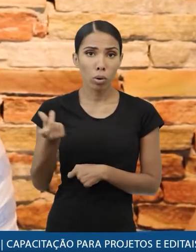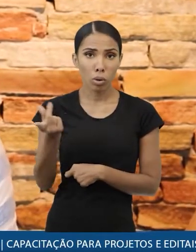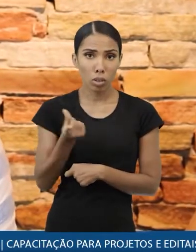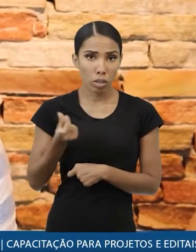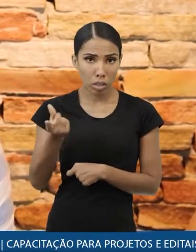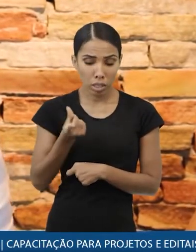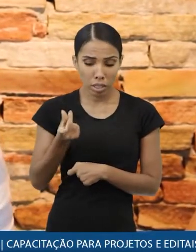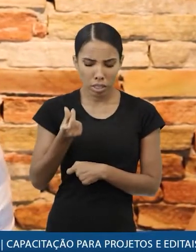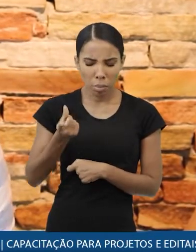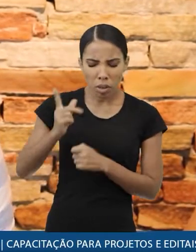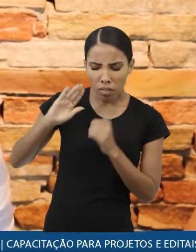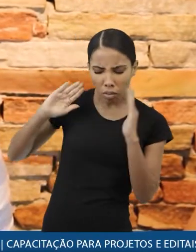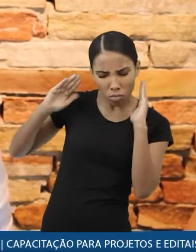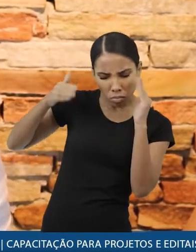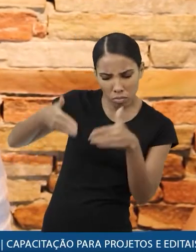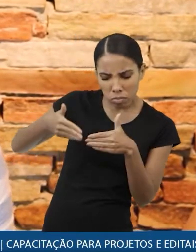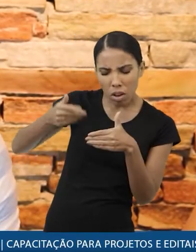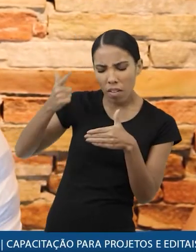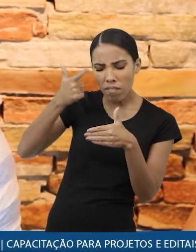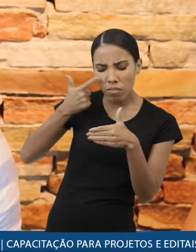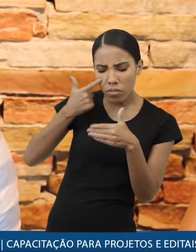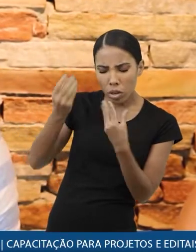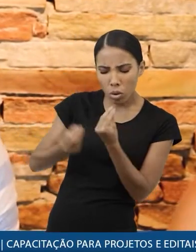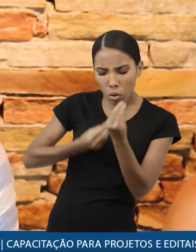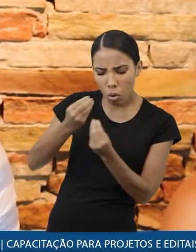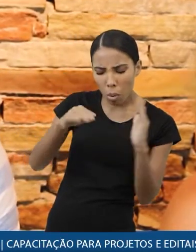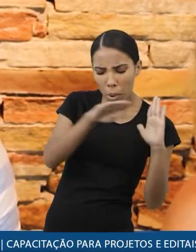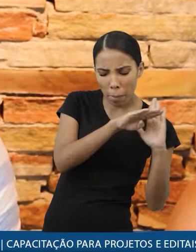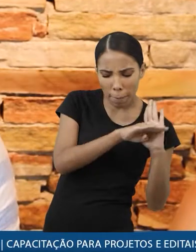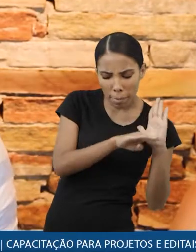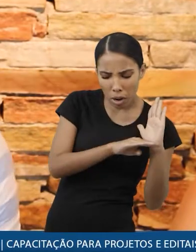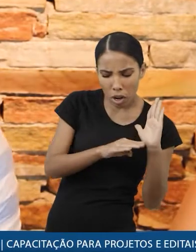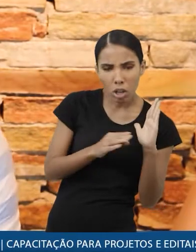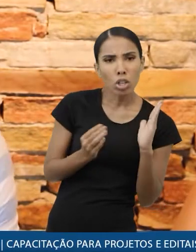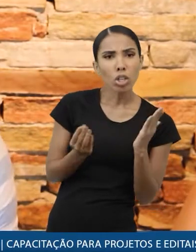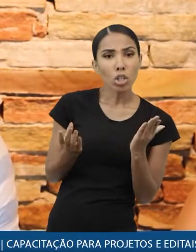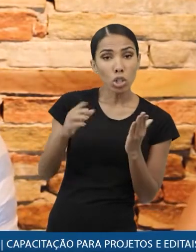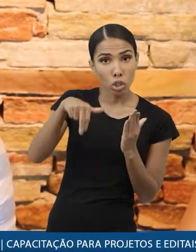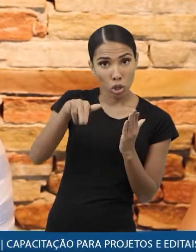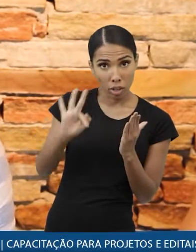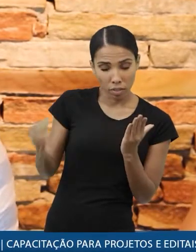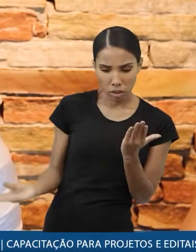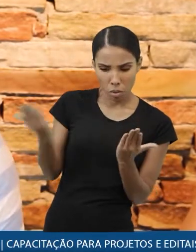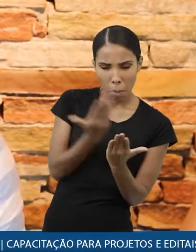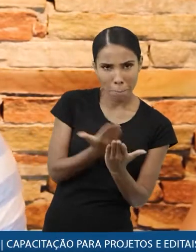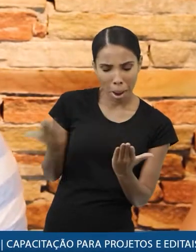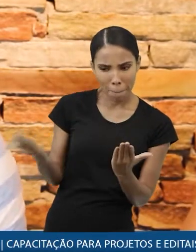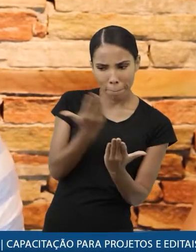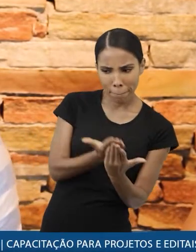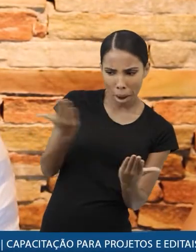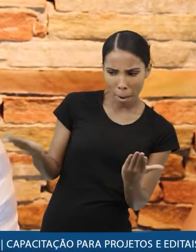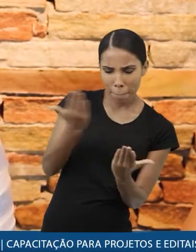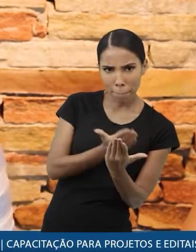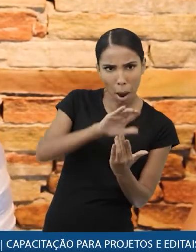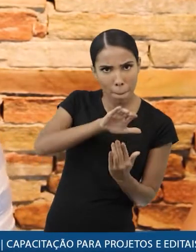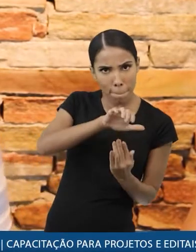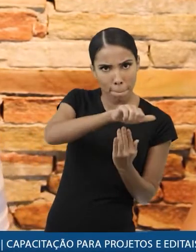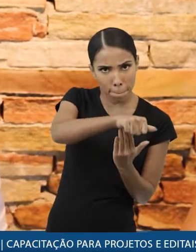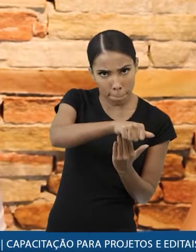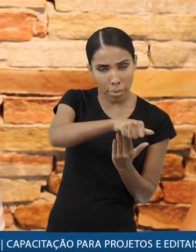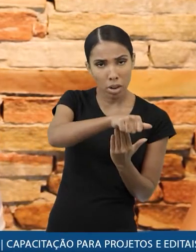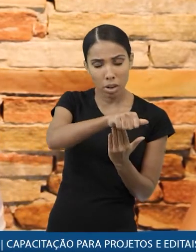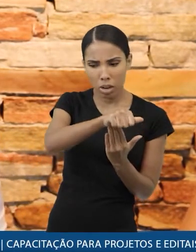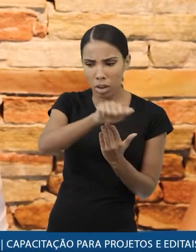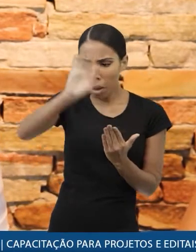te dar um norte para prestar contas você vai organizar todas essas notas você vai juntar com os comprovantes de pagamento a partir da